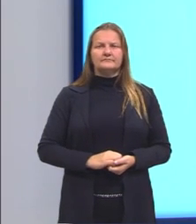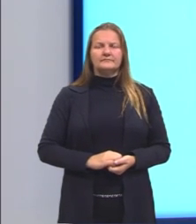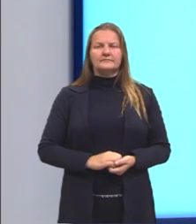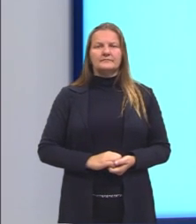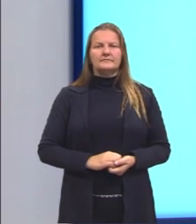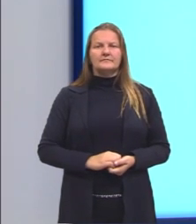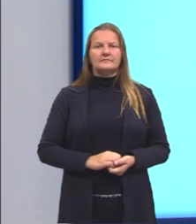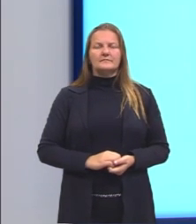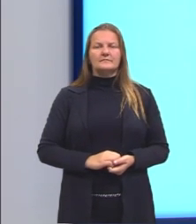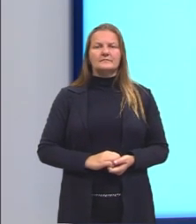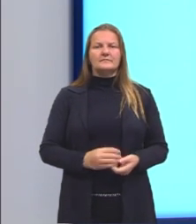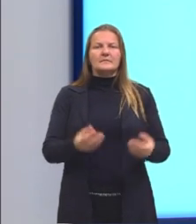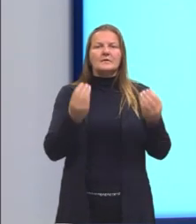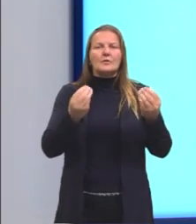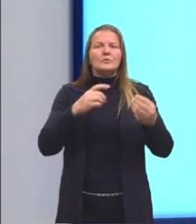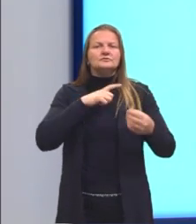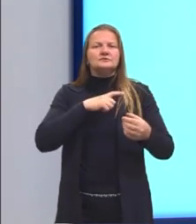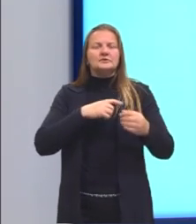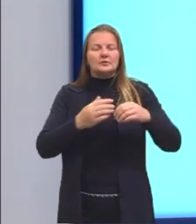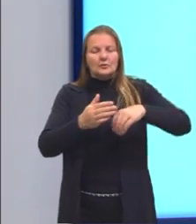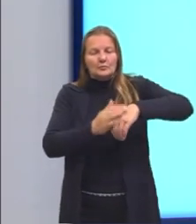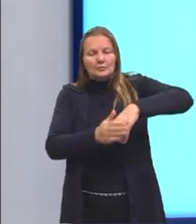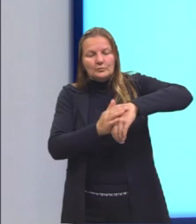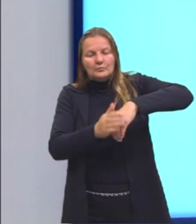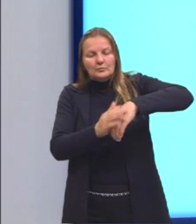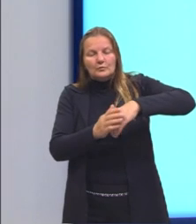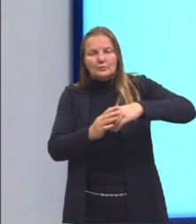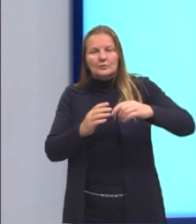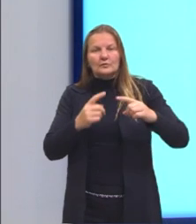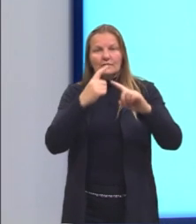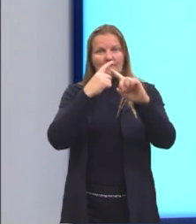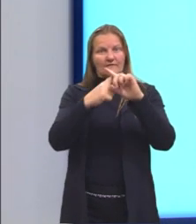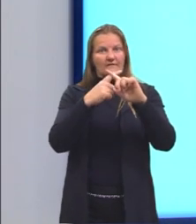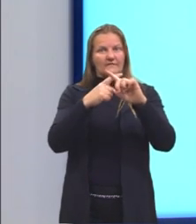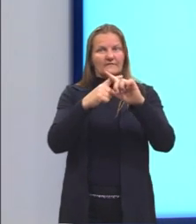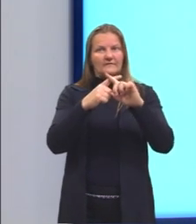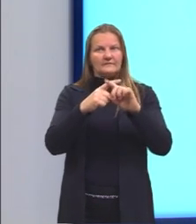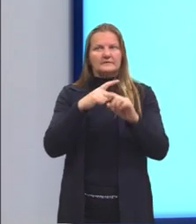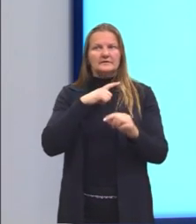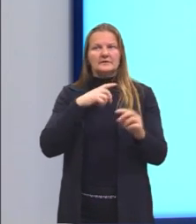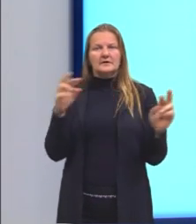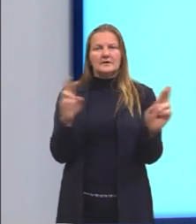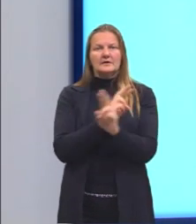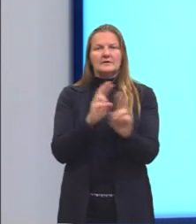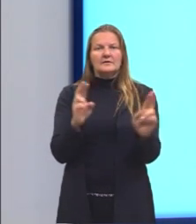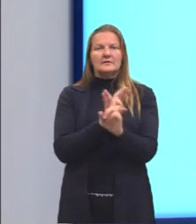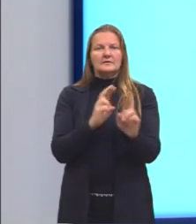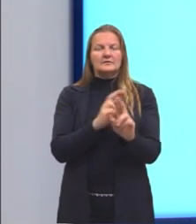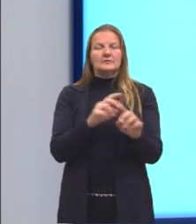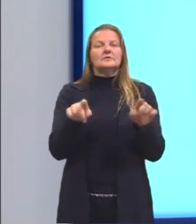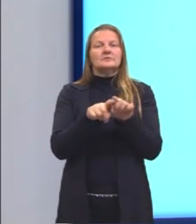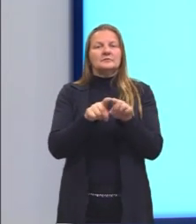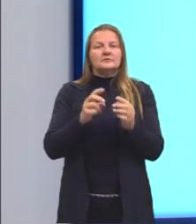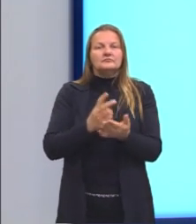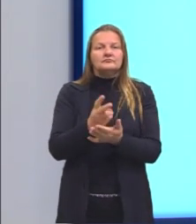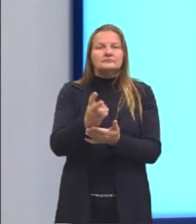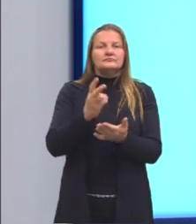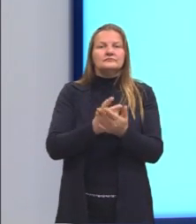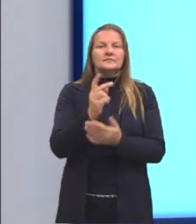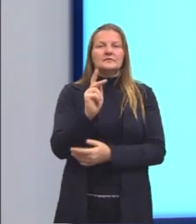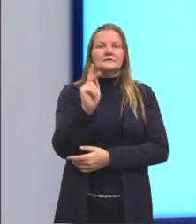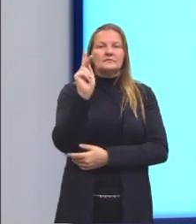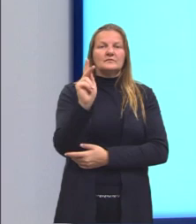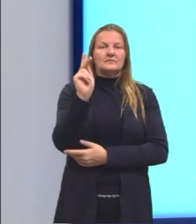que o desgaste é diretamente proporcional e relaciona também com a constante K,